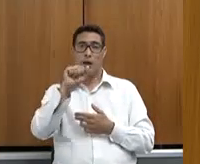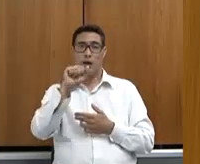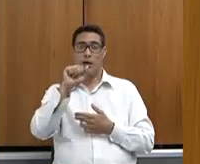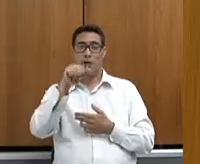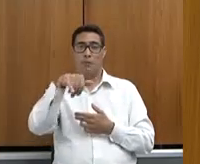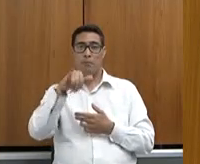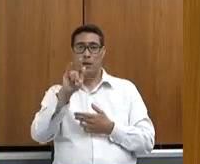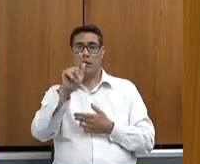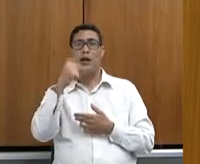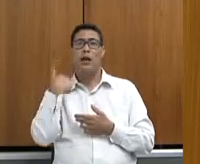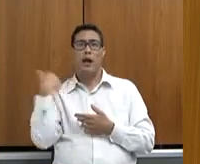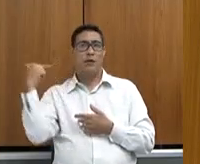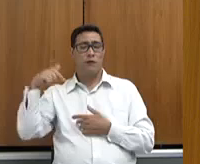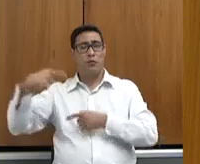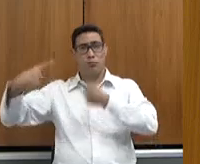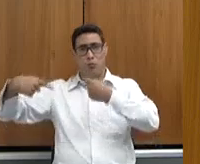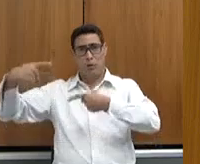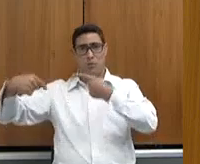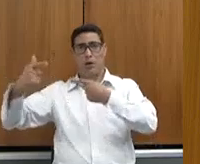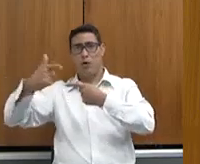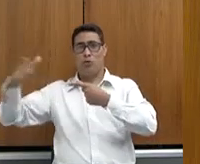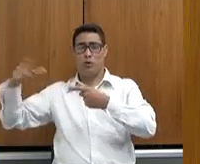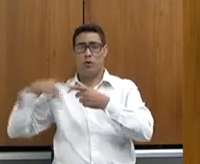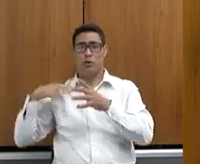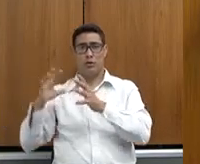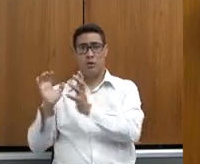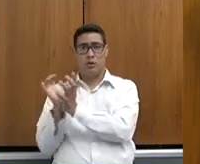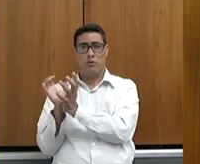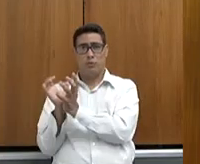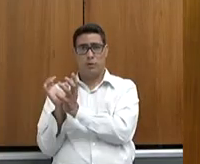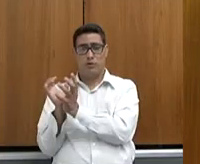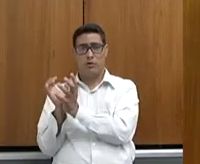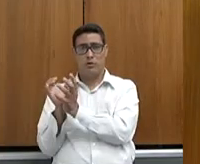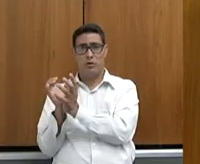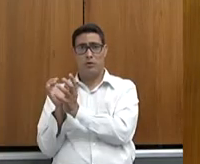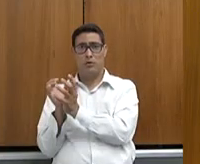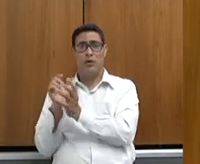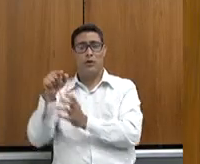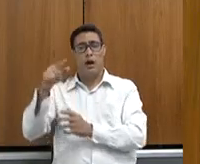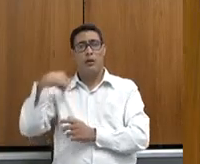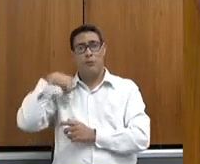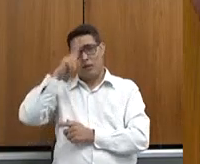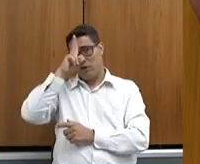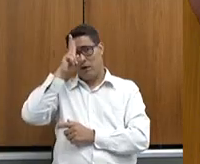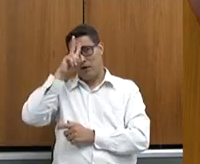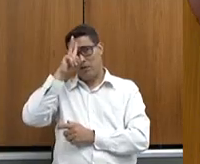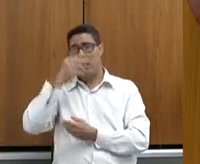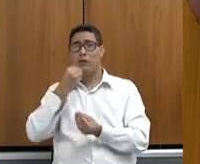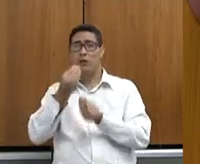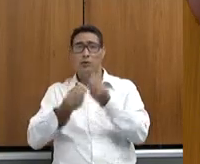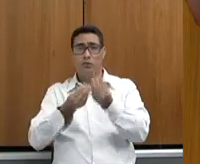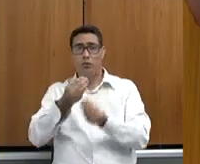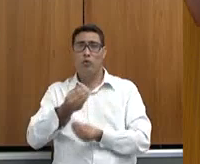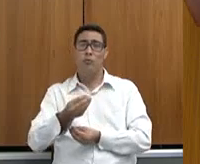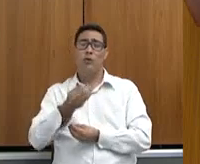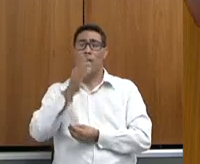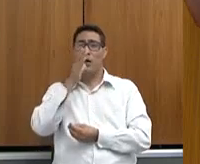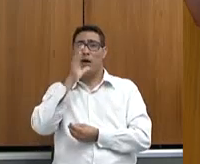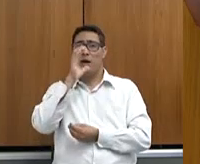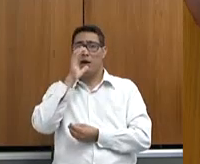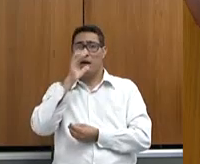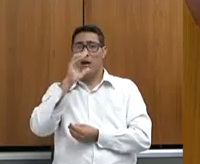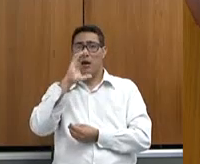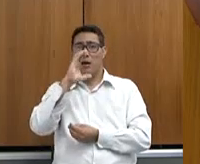acabo de vir de um debate em outra comissão, secretário, e lá eu me lembrava como a CEMIG foi reduzindo,